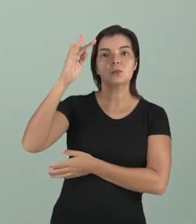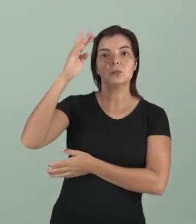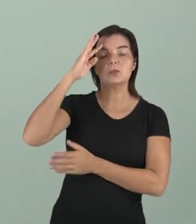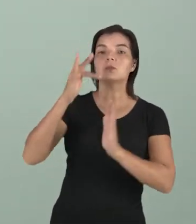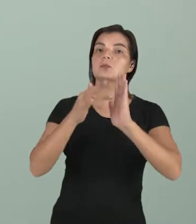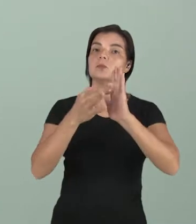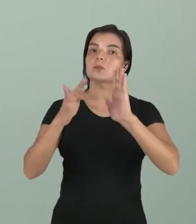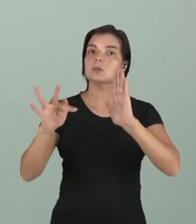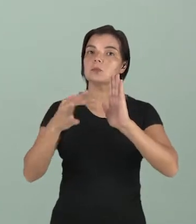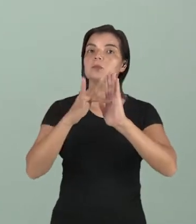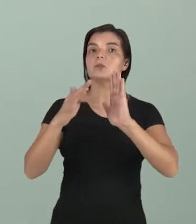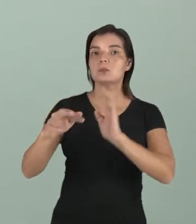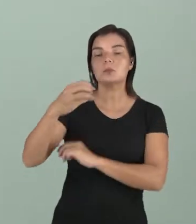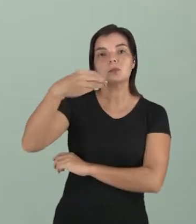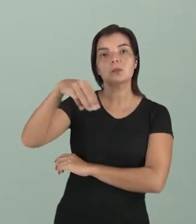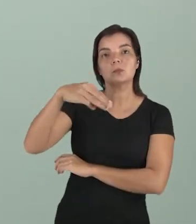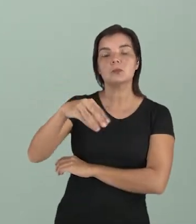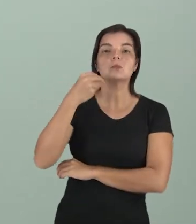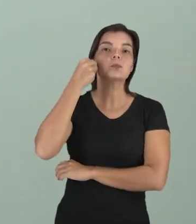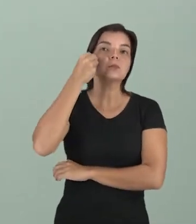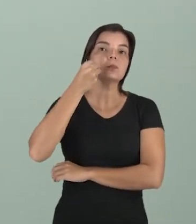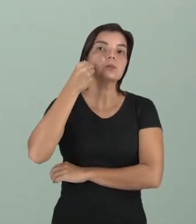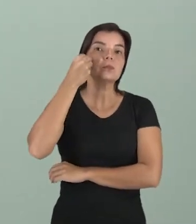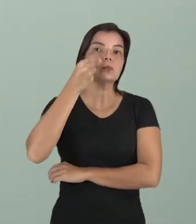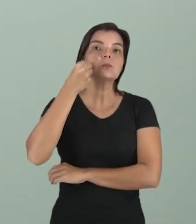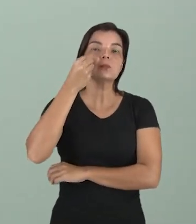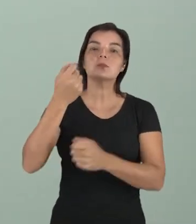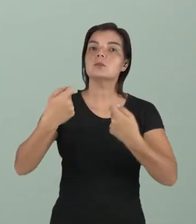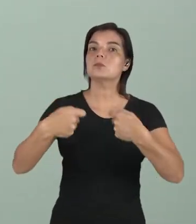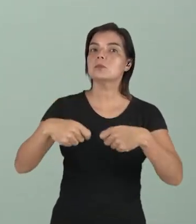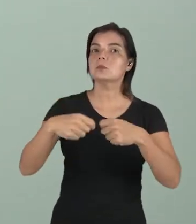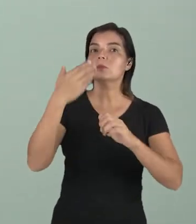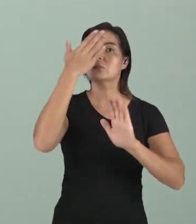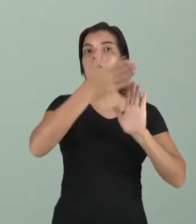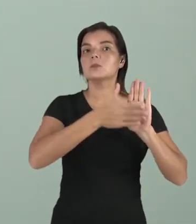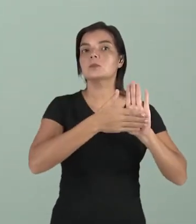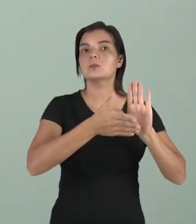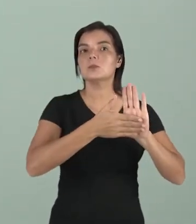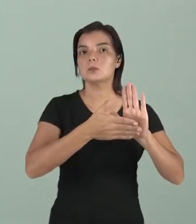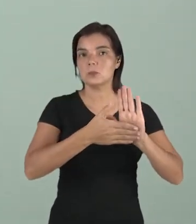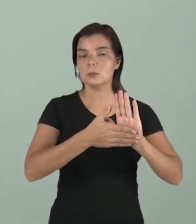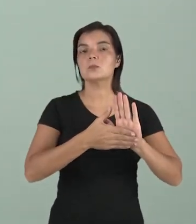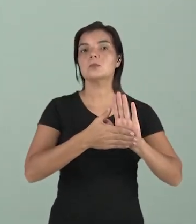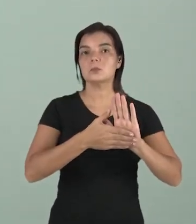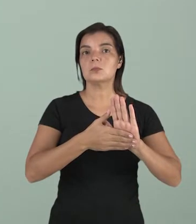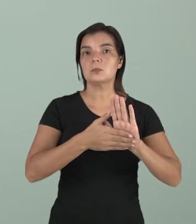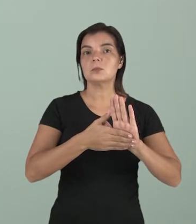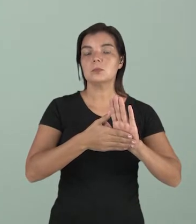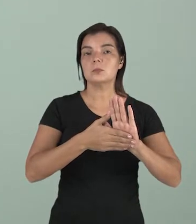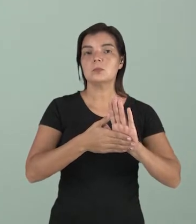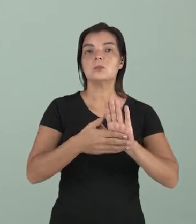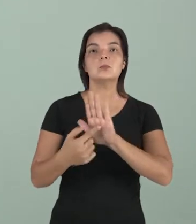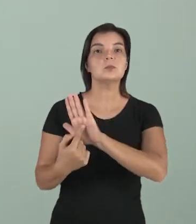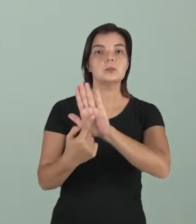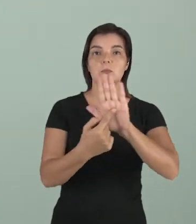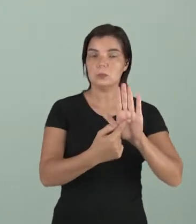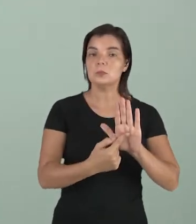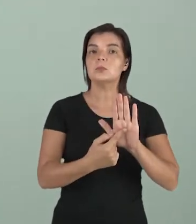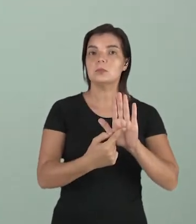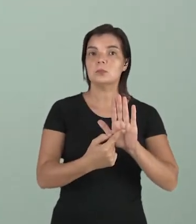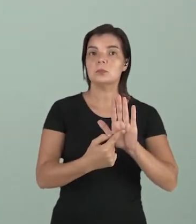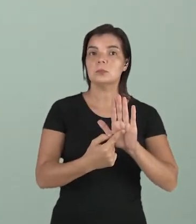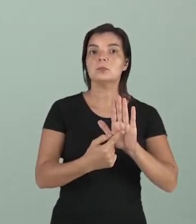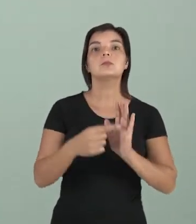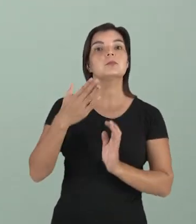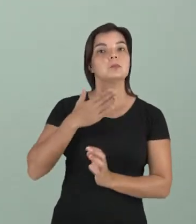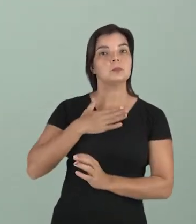matemáticas. E a experimentação, eu preciso comprovar empiricamente as